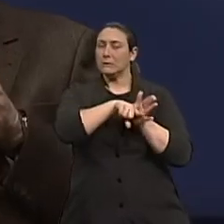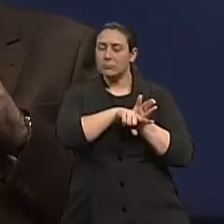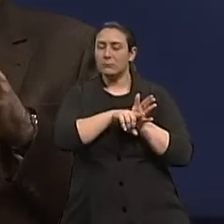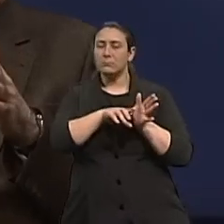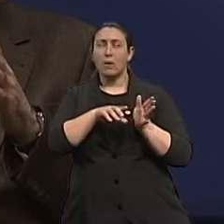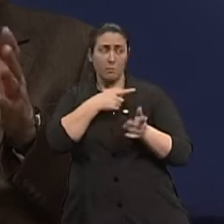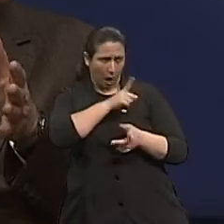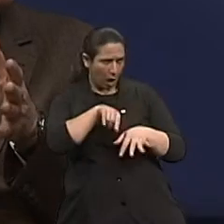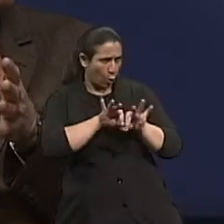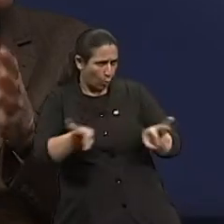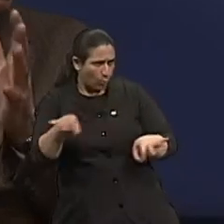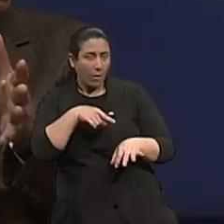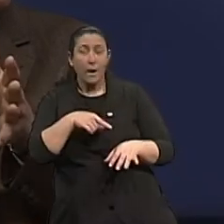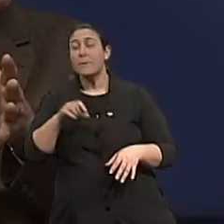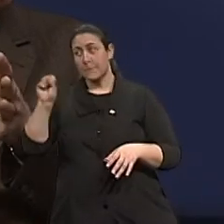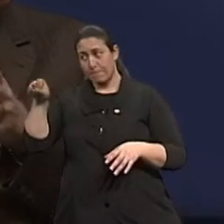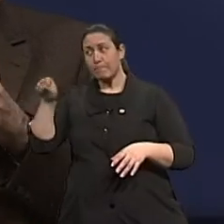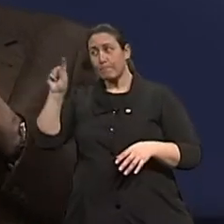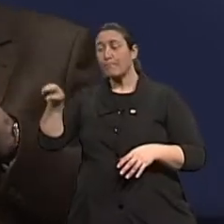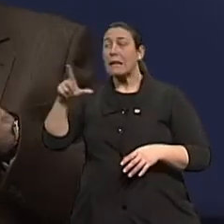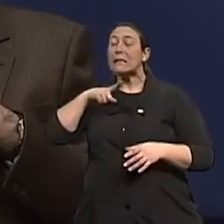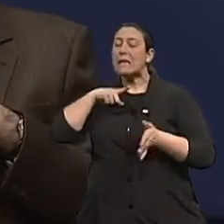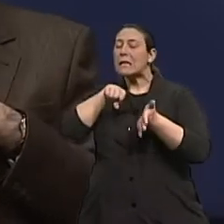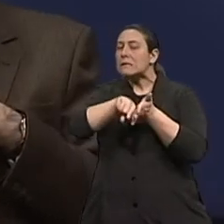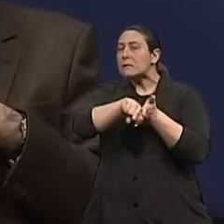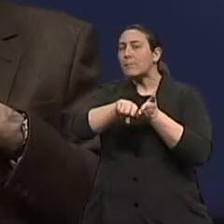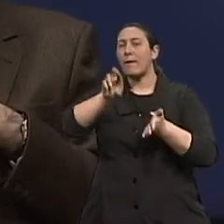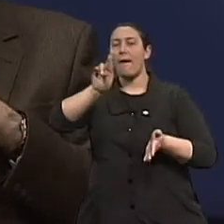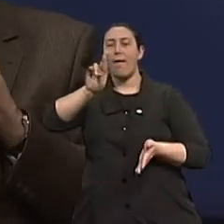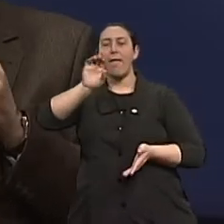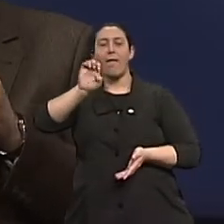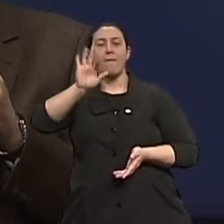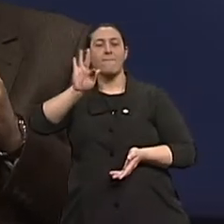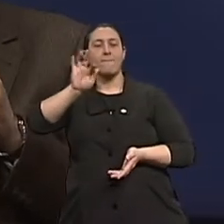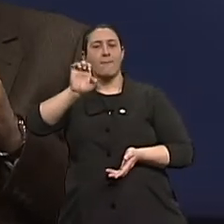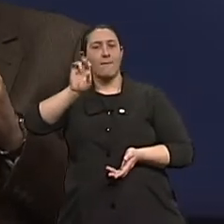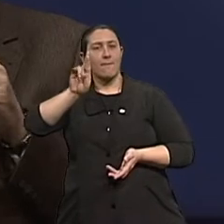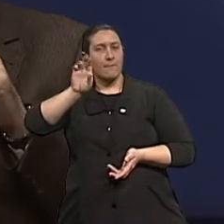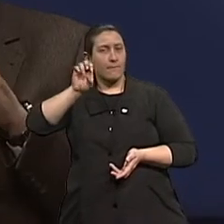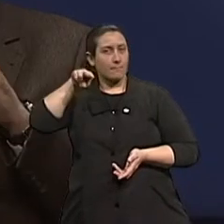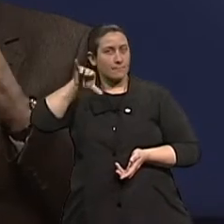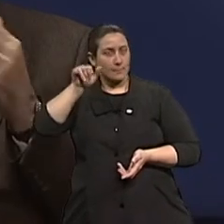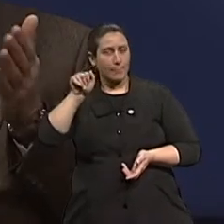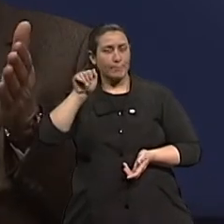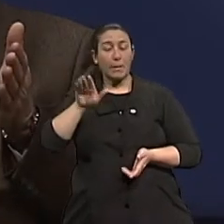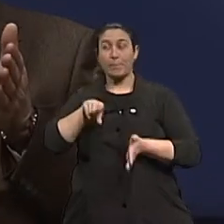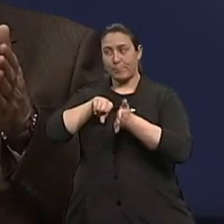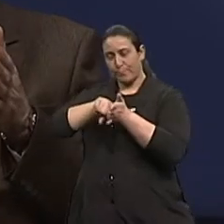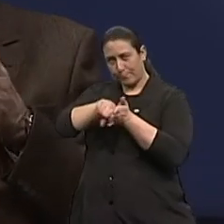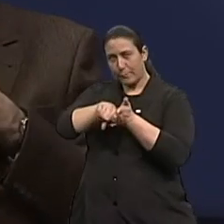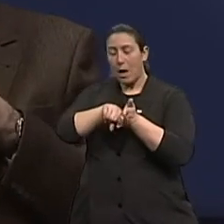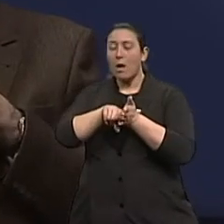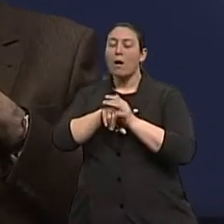Vamos dizer que é o exame de referência. Ah, o exame de referência, perfeito. Depois disto, os outros pacientes,